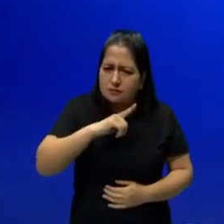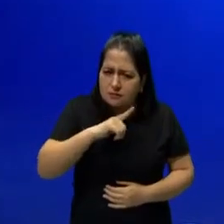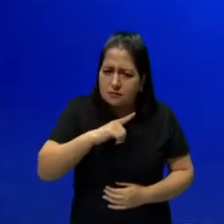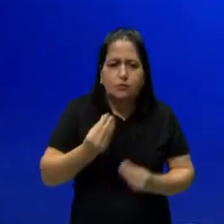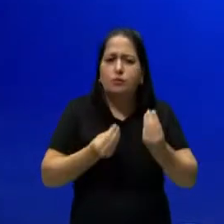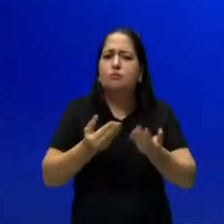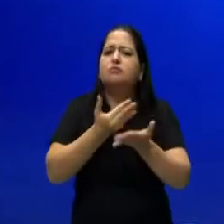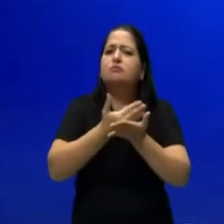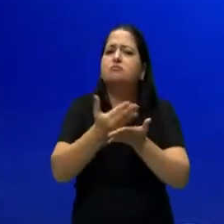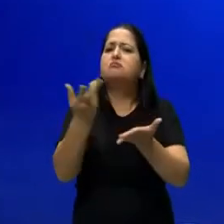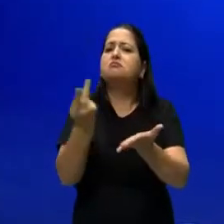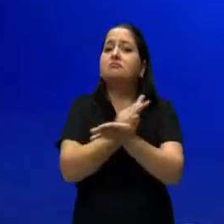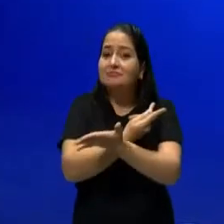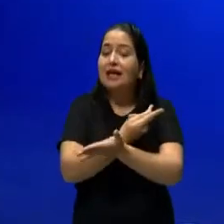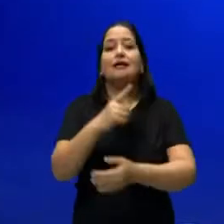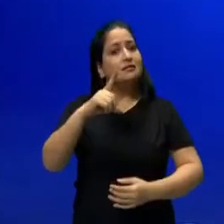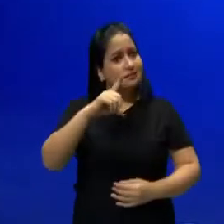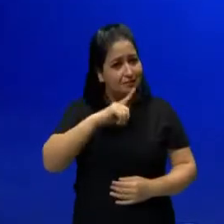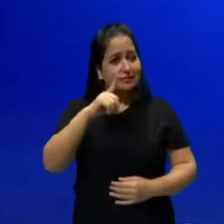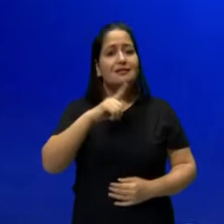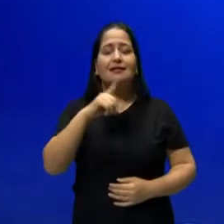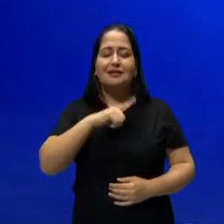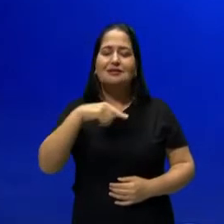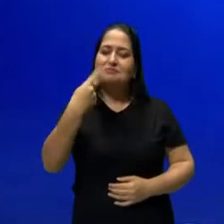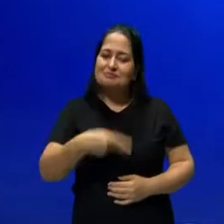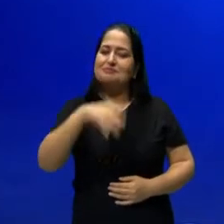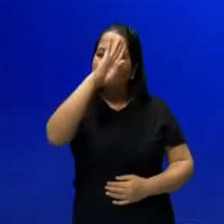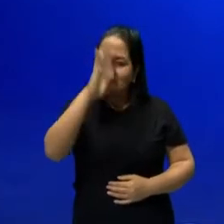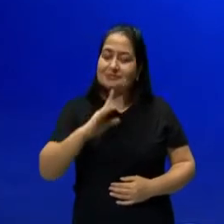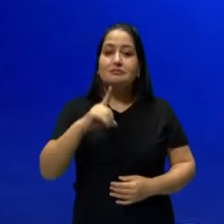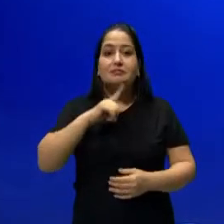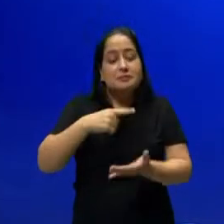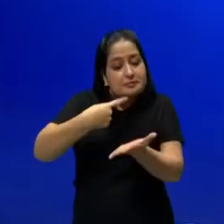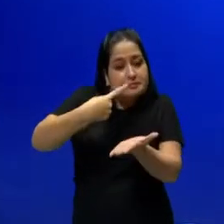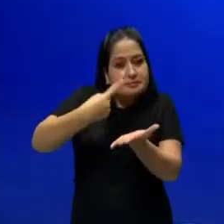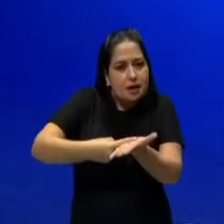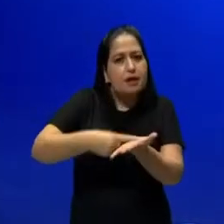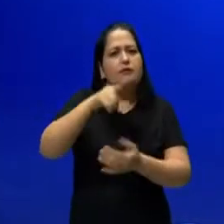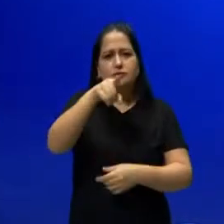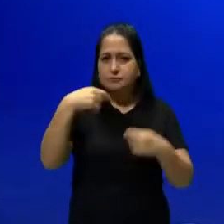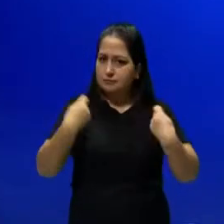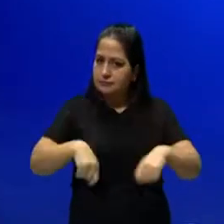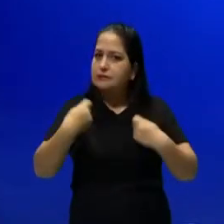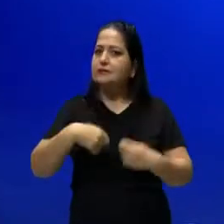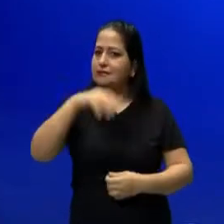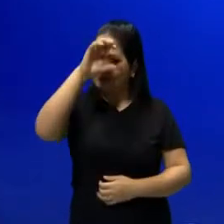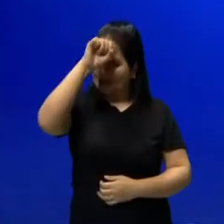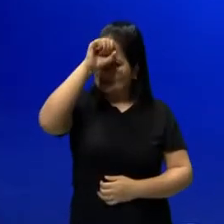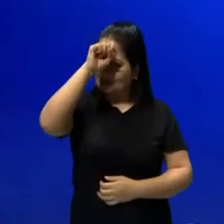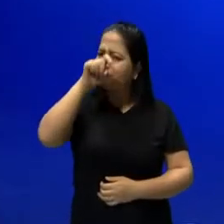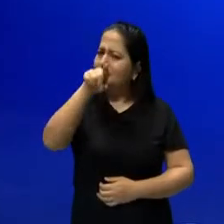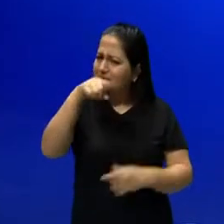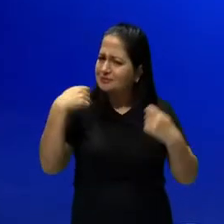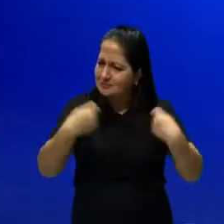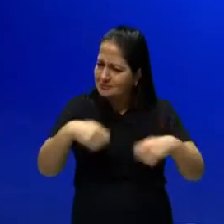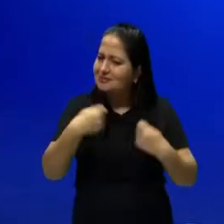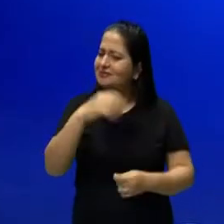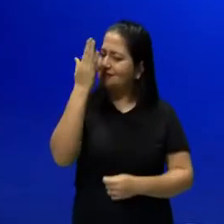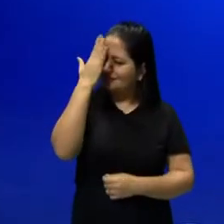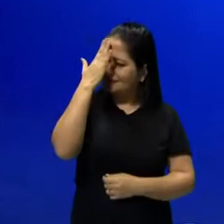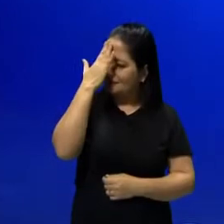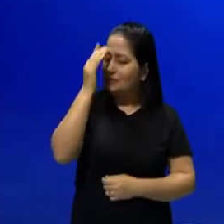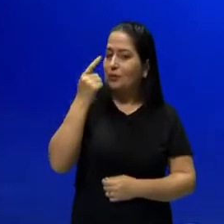aconteceu? Também temos marcos bem importantes e que você precisa aprender, você precisa saber.